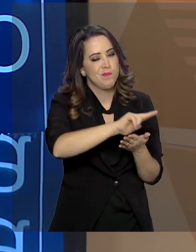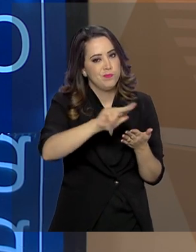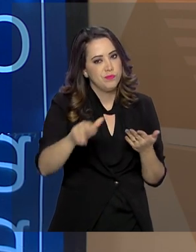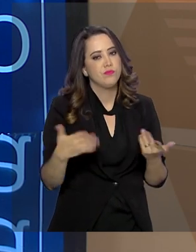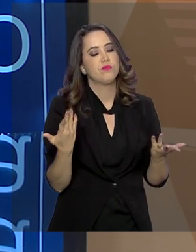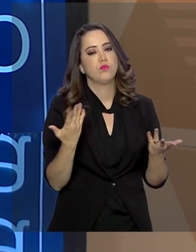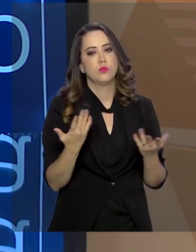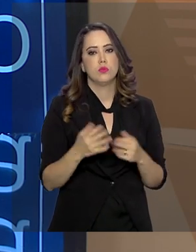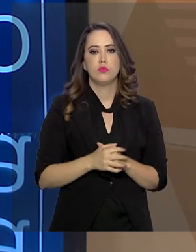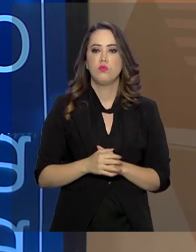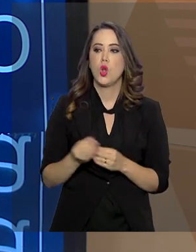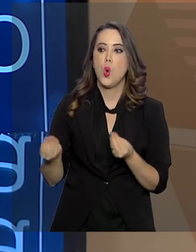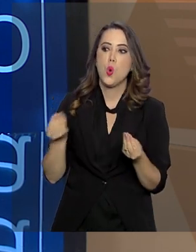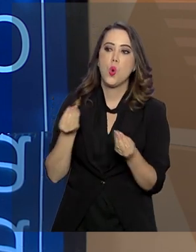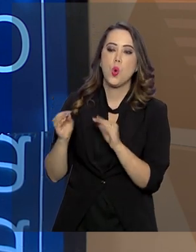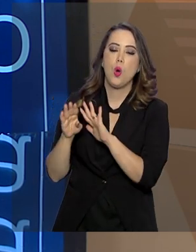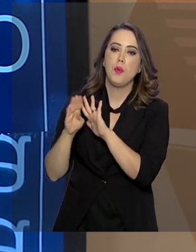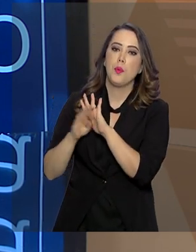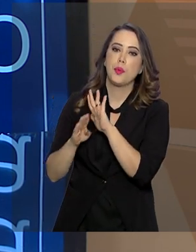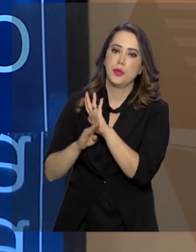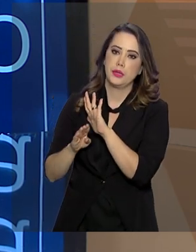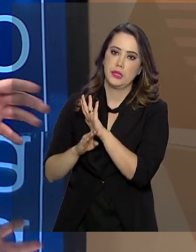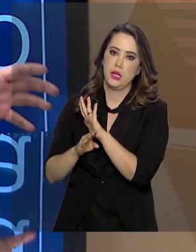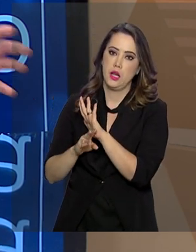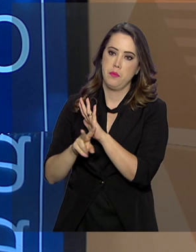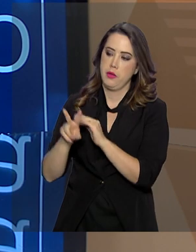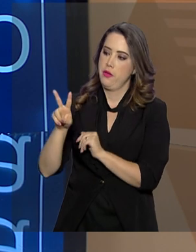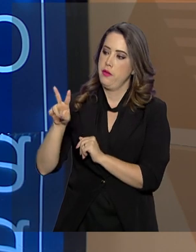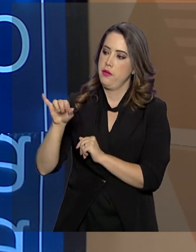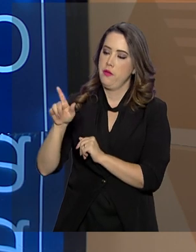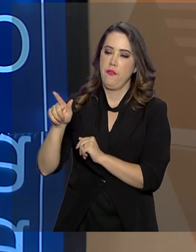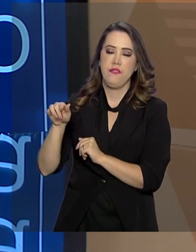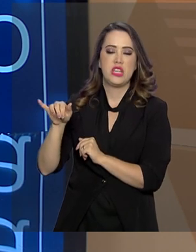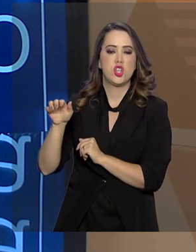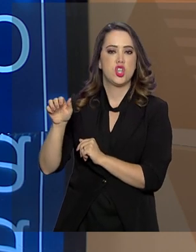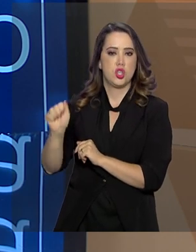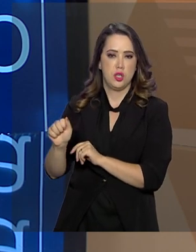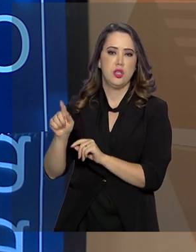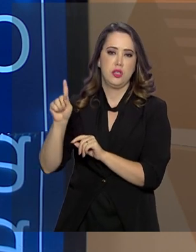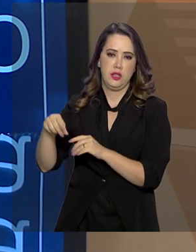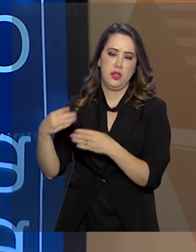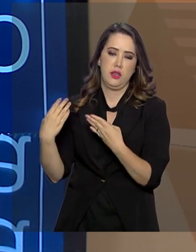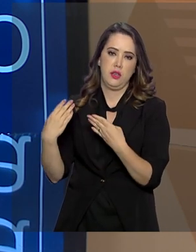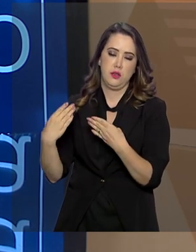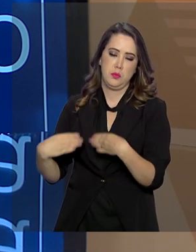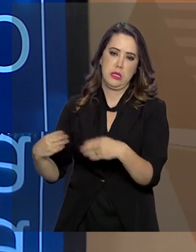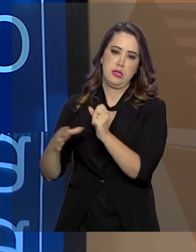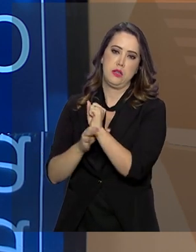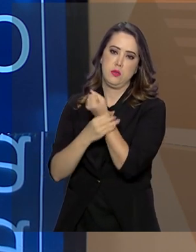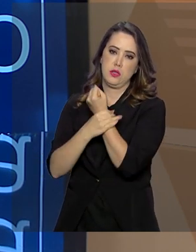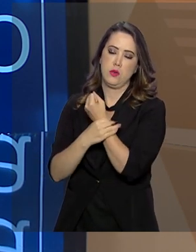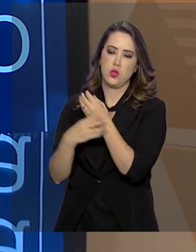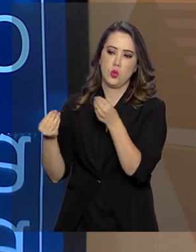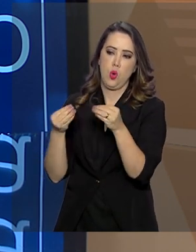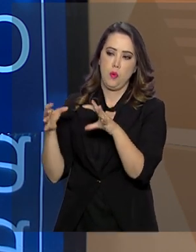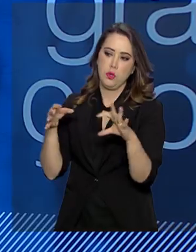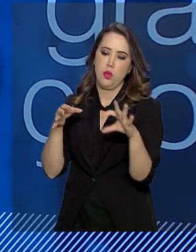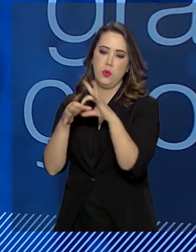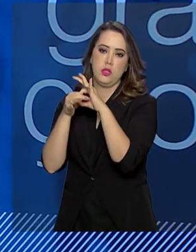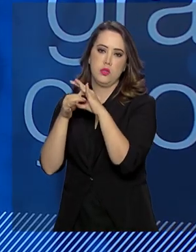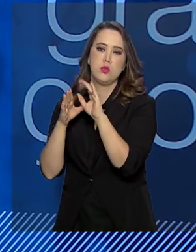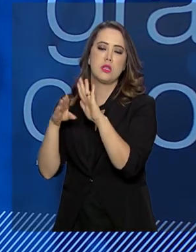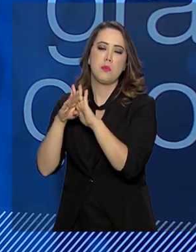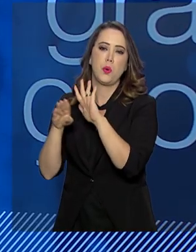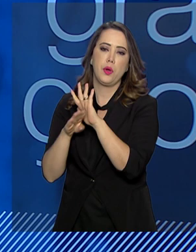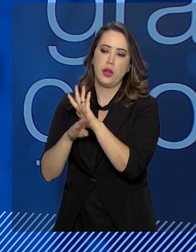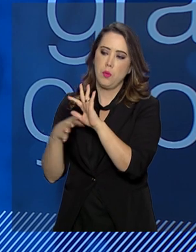do Ministério da Justiça e Segurança Pública, compõe o programa de proteção integrada de fronteiras? Isso. Nós